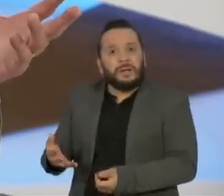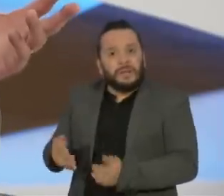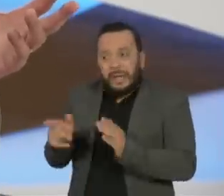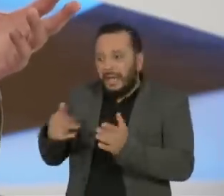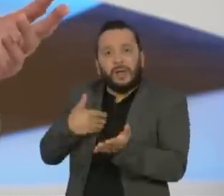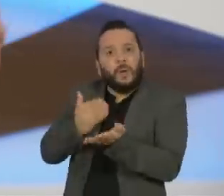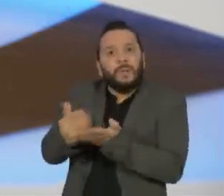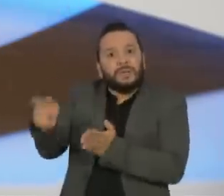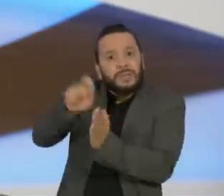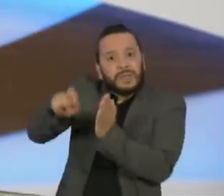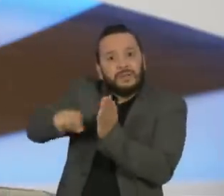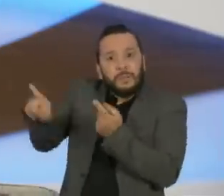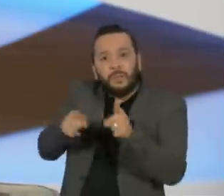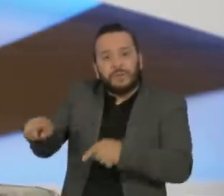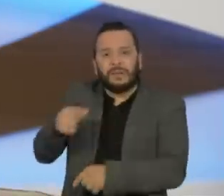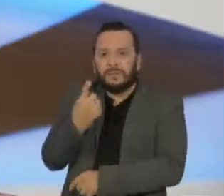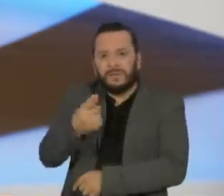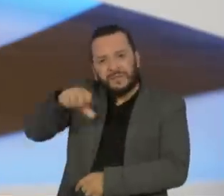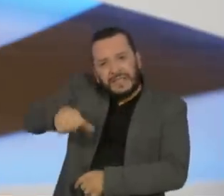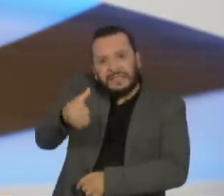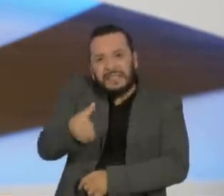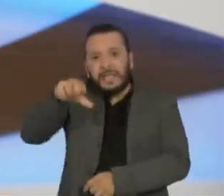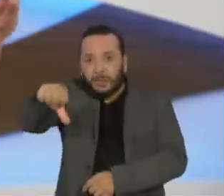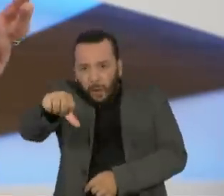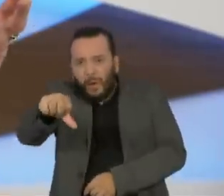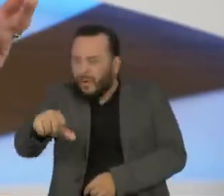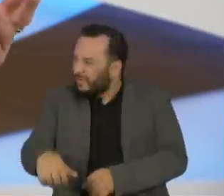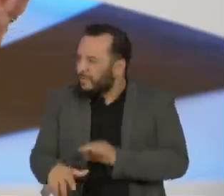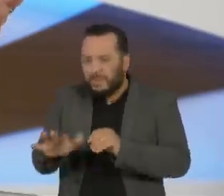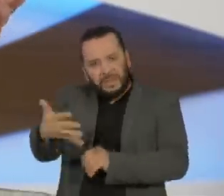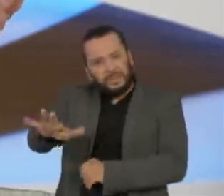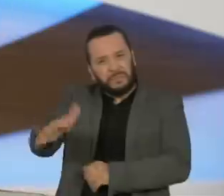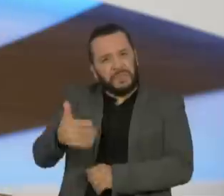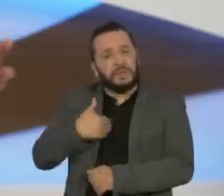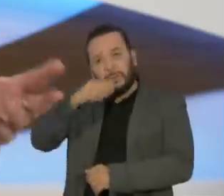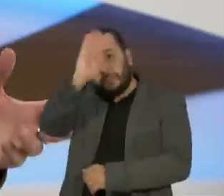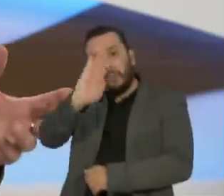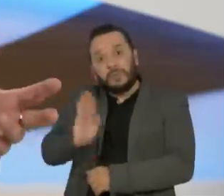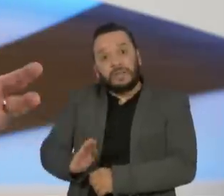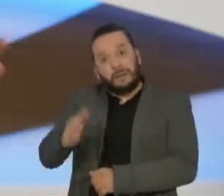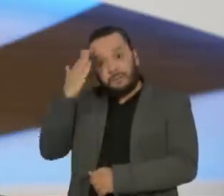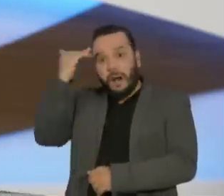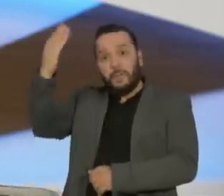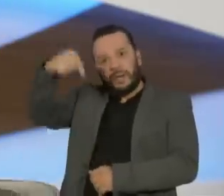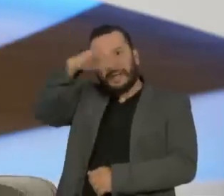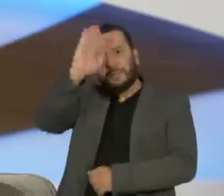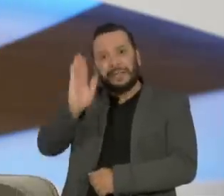70. Tem obras e obras e morredouras da música popular brasileira e estava nessa